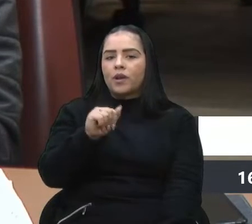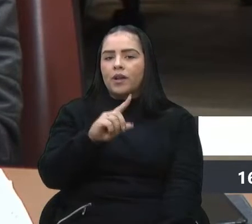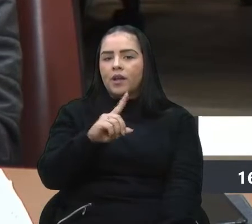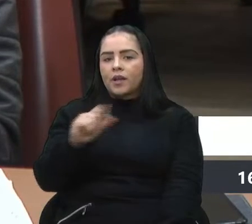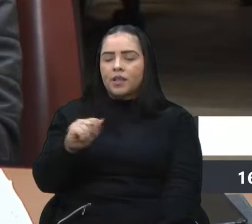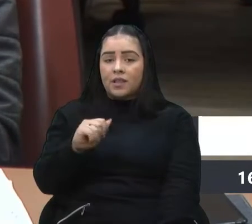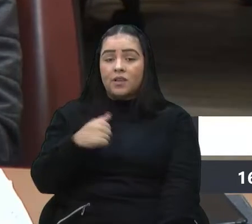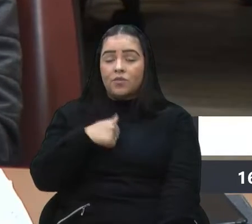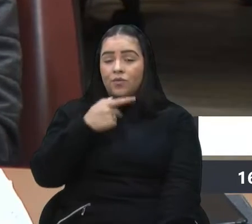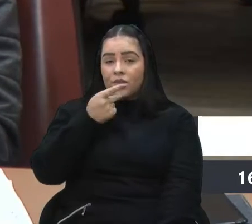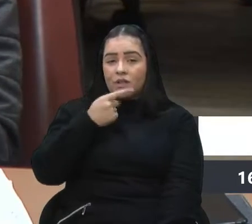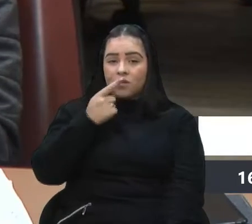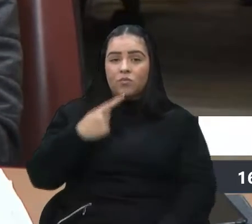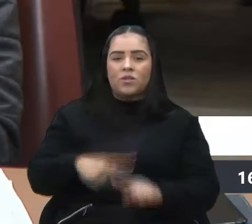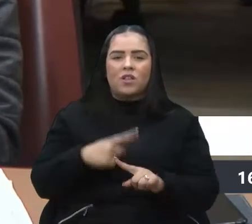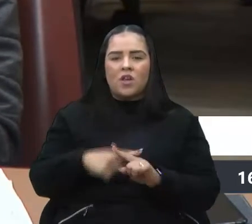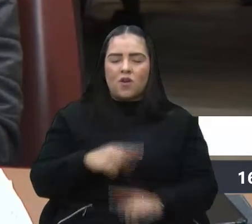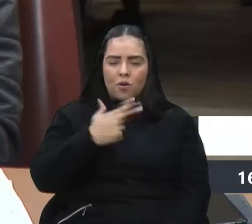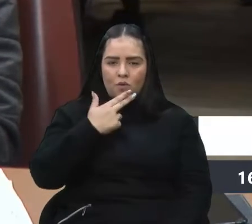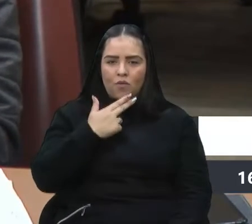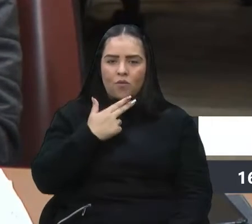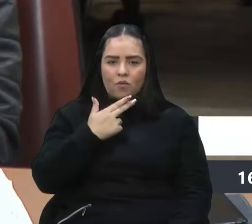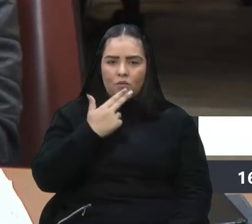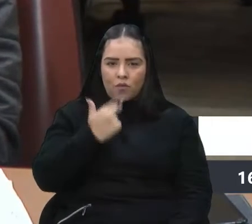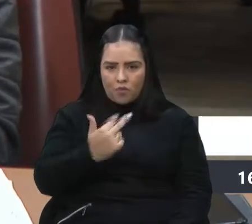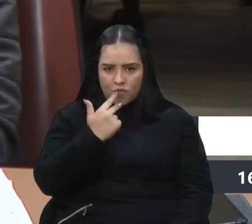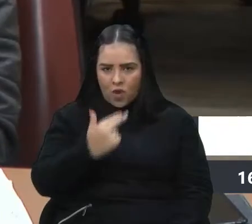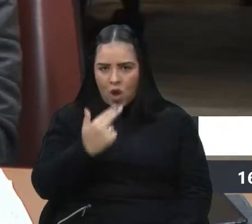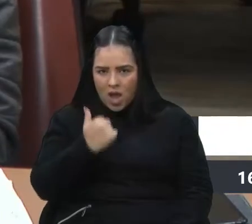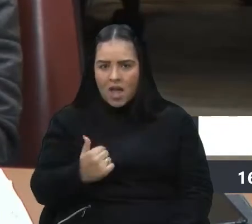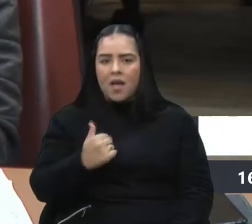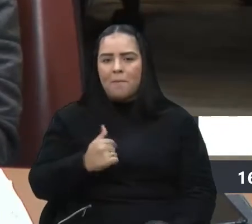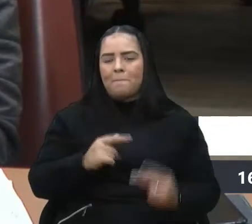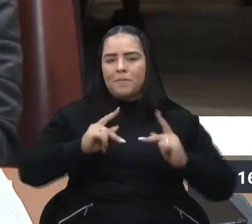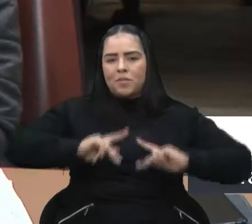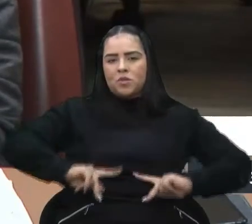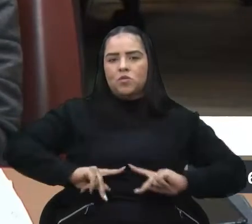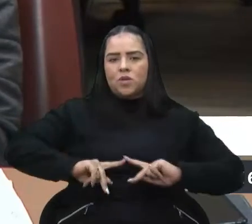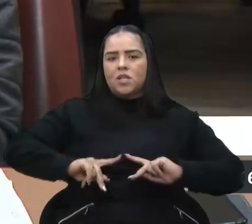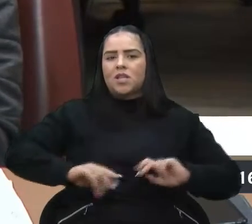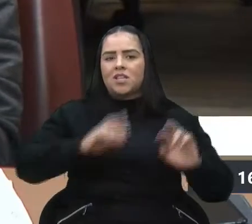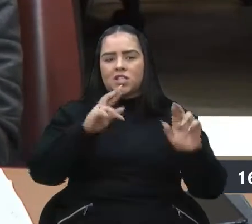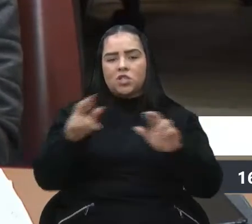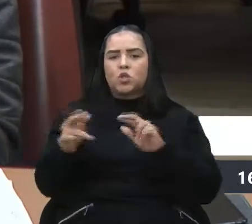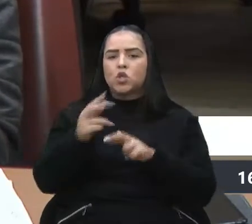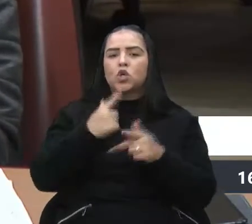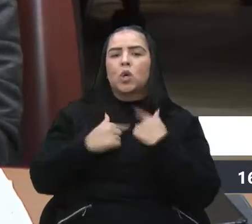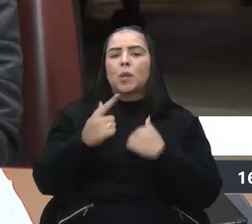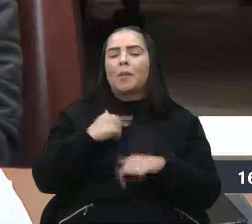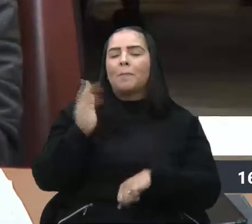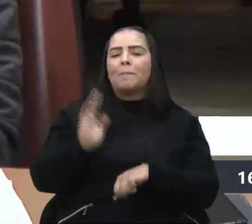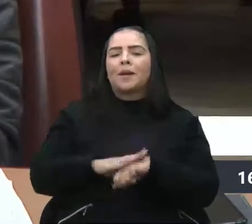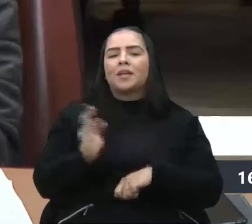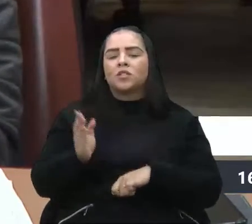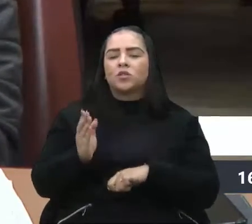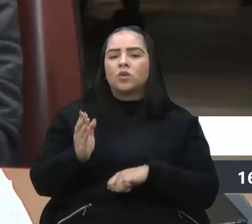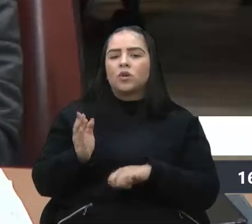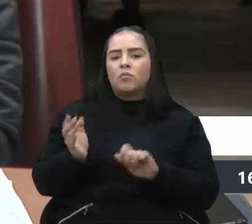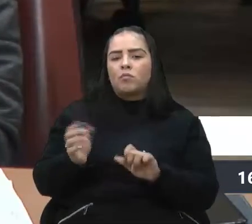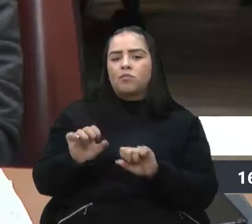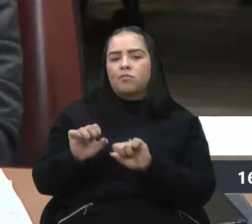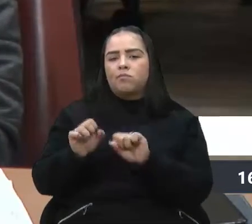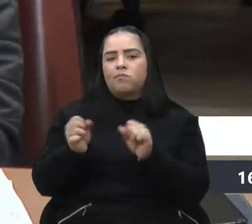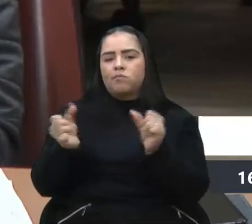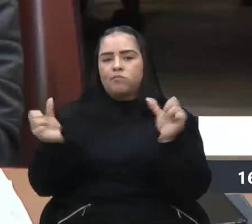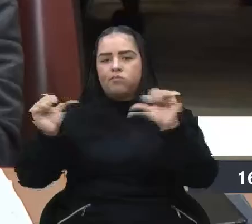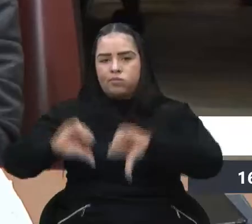Valim, foi por fofocas de pessoas lá da região, sabe, que gostam mais de destruir do que construir, que